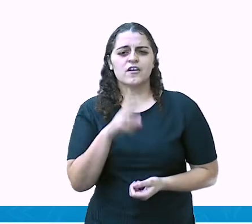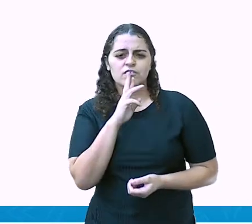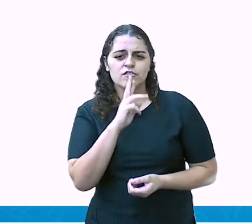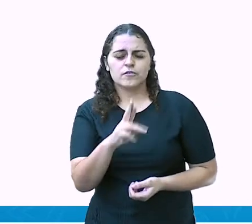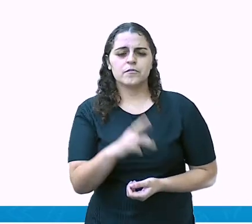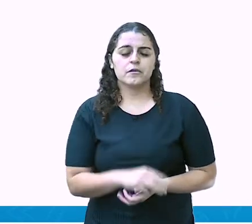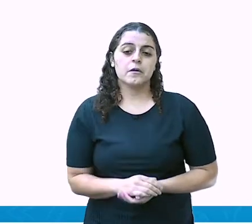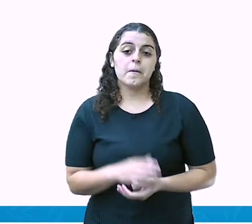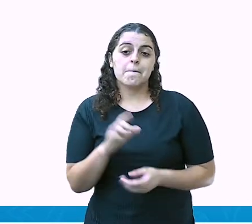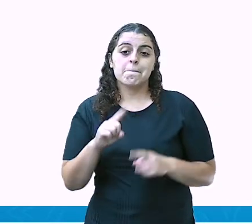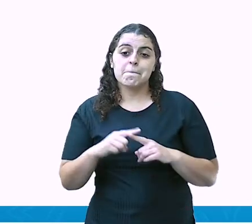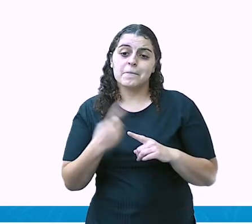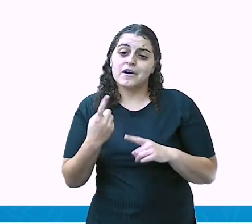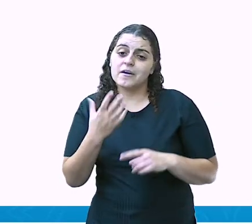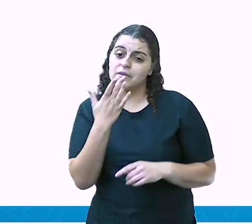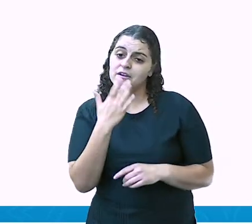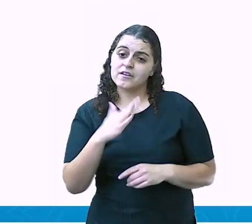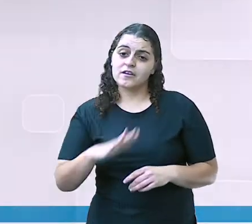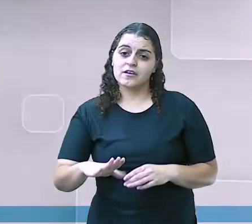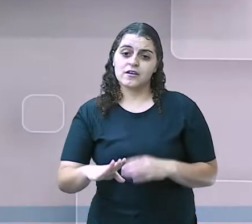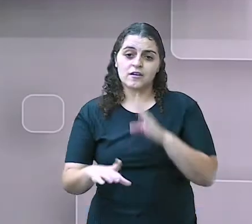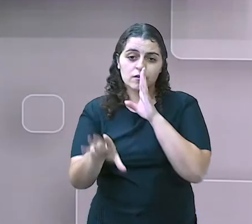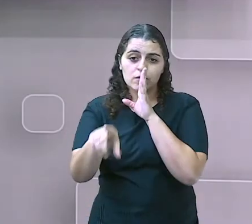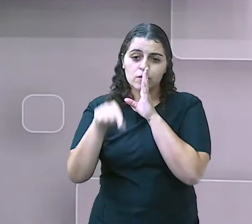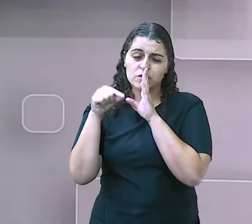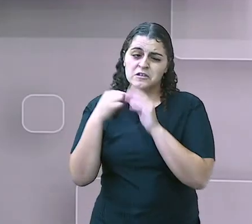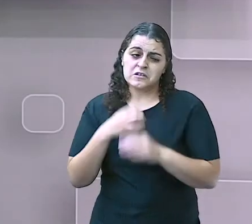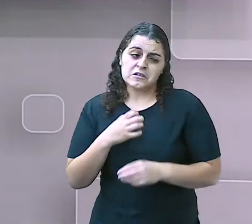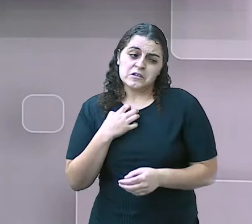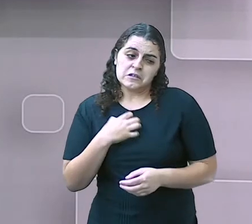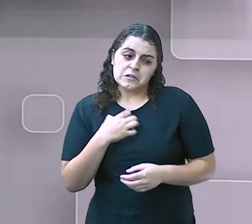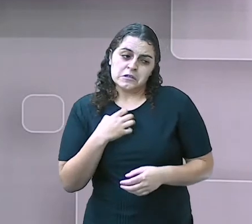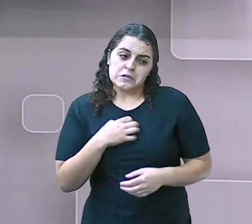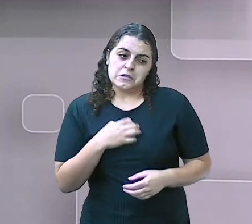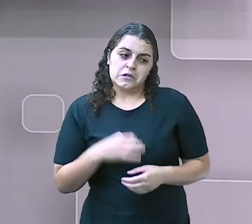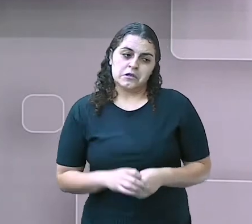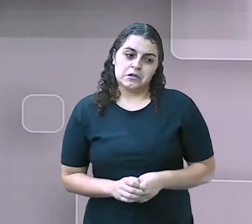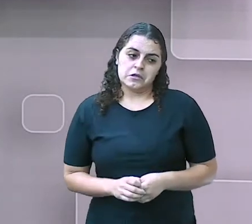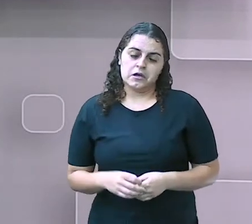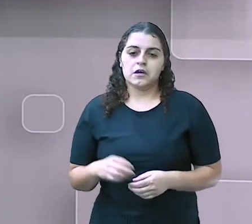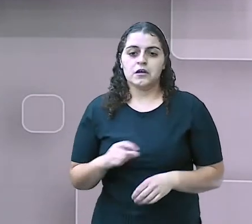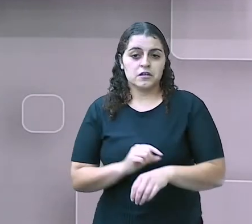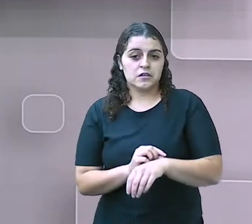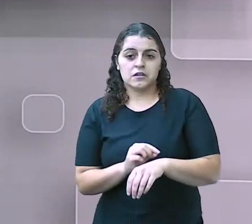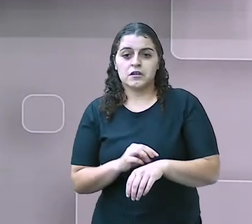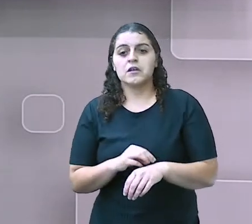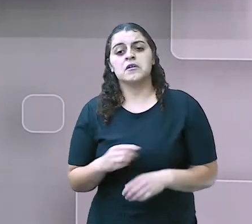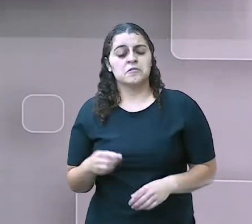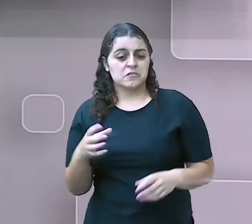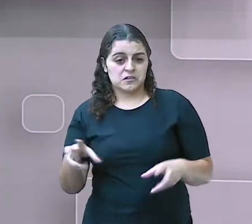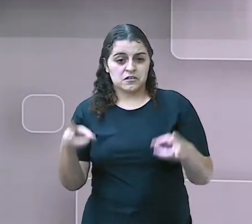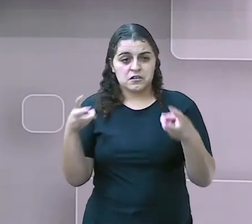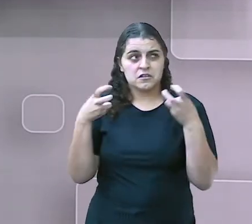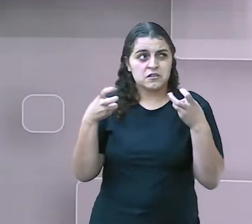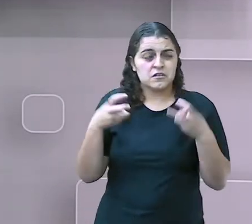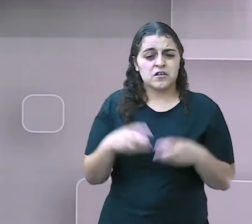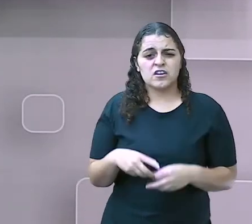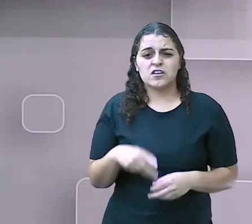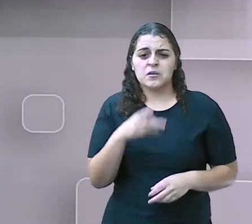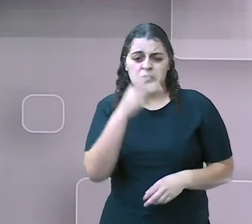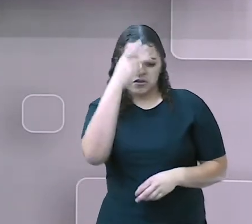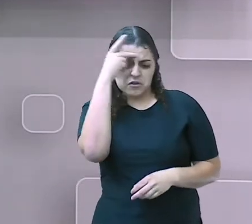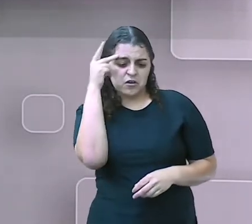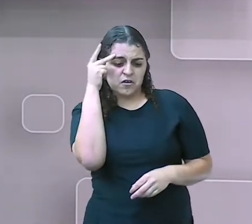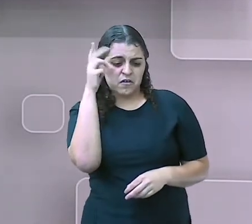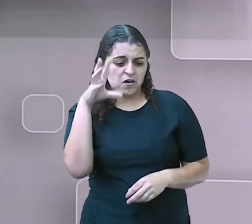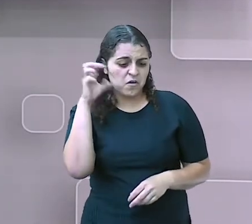da criança. Mas pra ela, é angustiante. Naqueles segundos, ela vai ser o centro das atenções. As pessoas vão escutar a voz